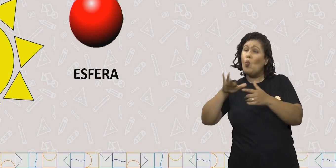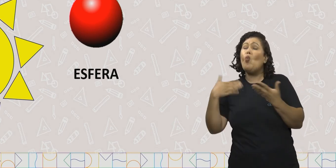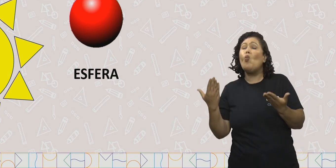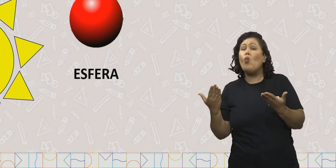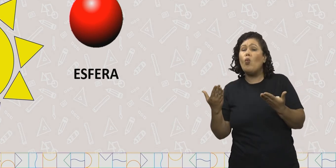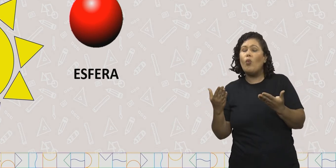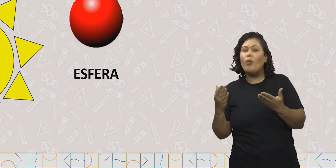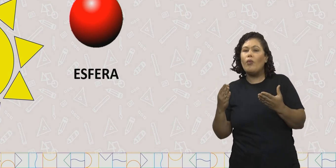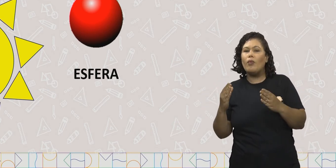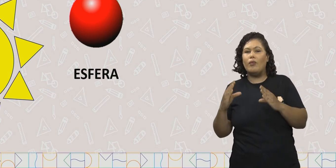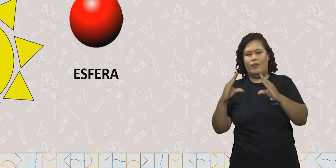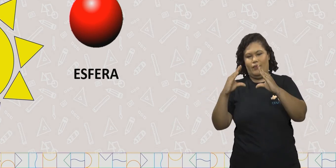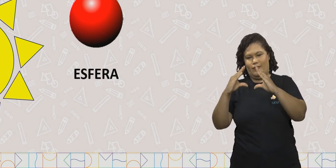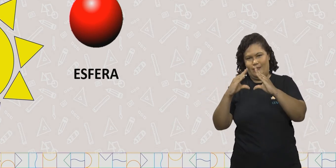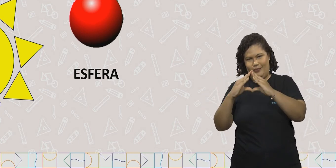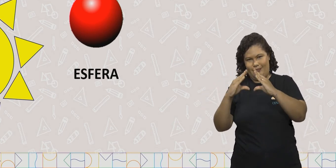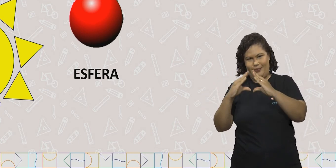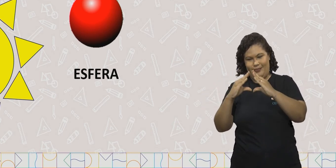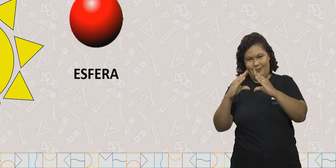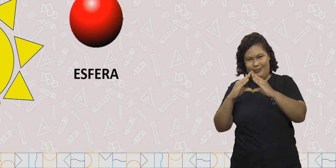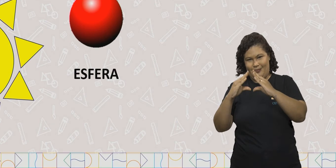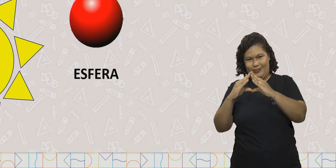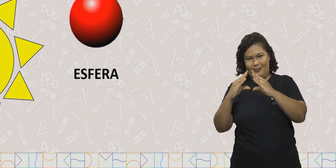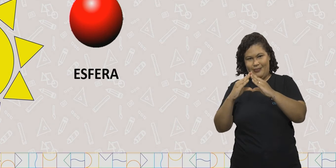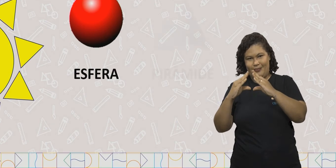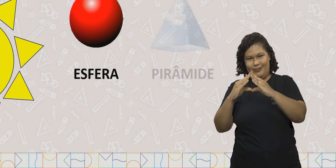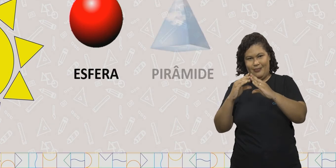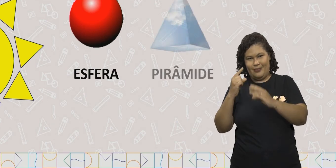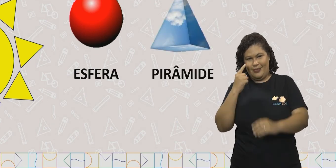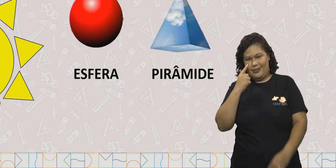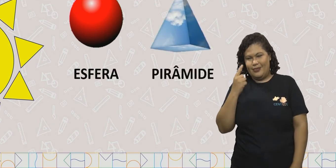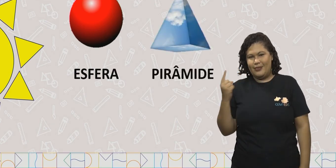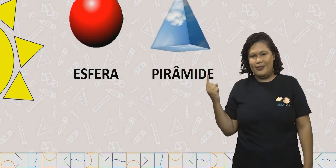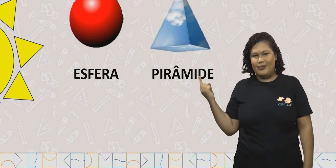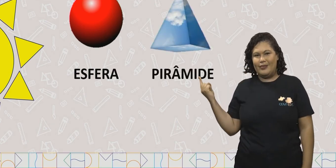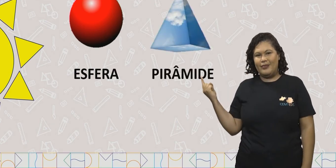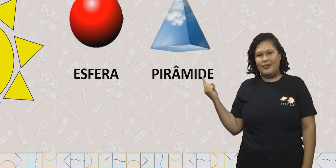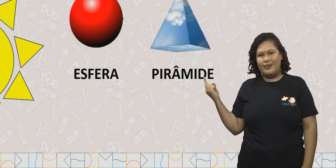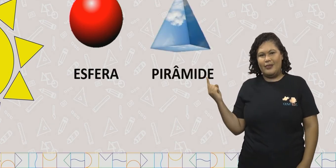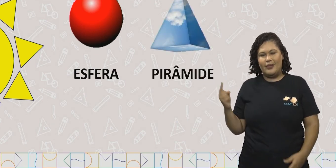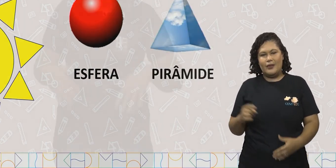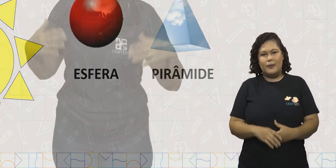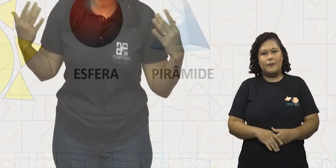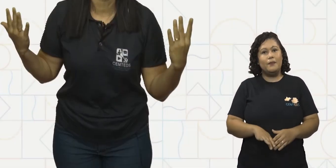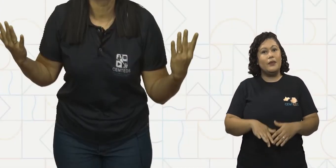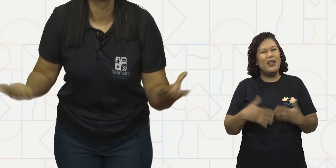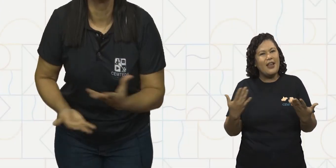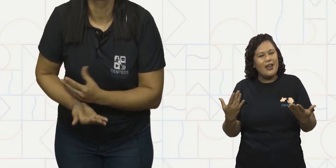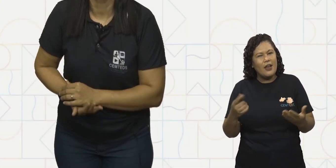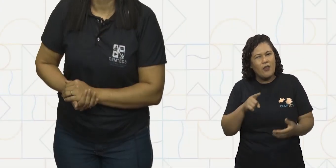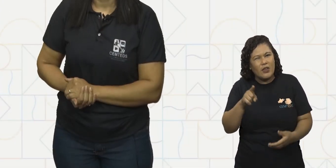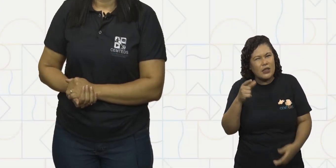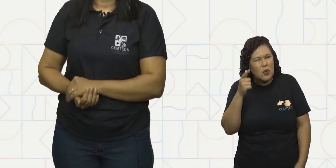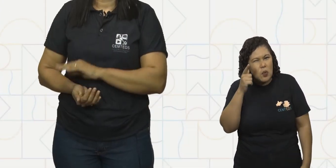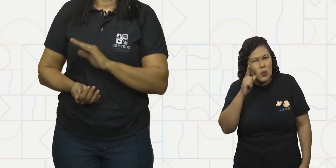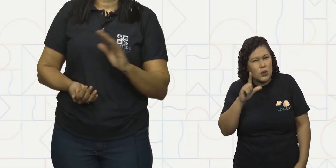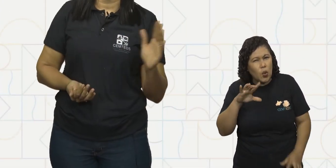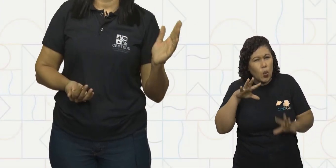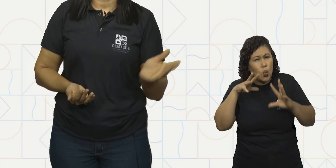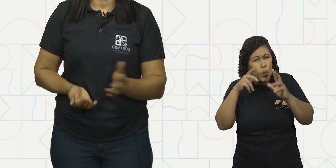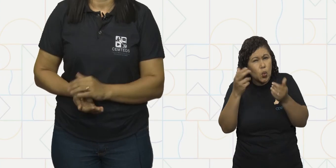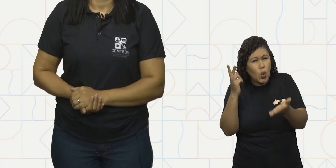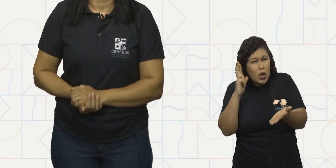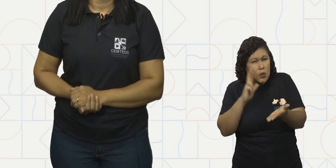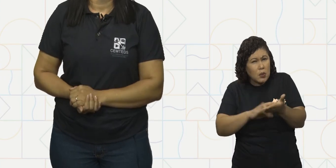dele qual é mesmo hein isso mesmo é a pirâmide e aí você acertou